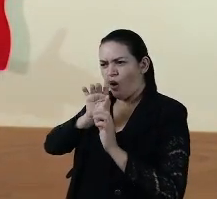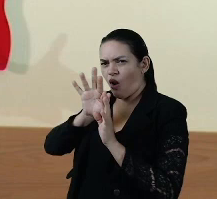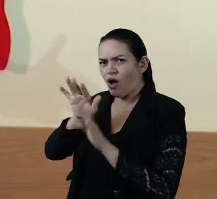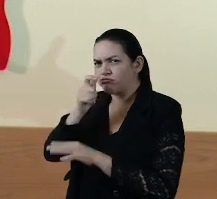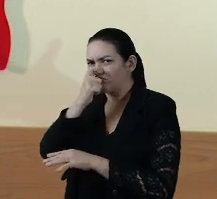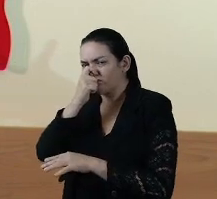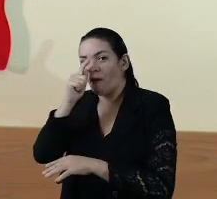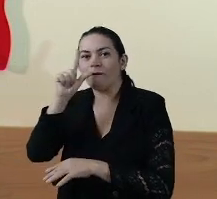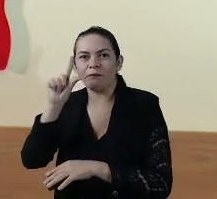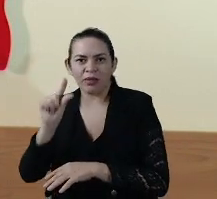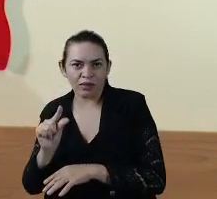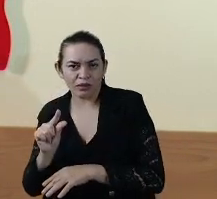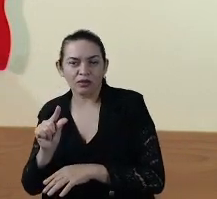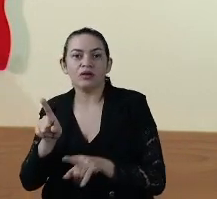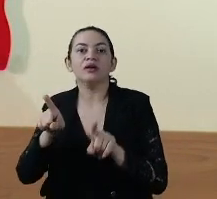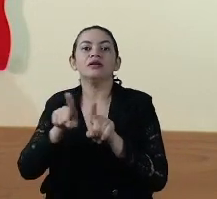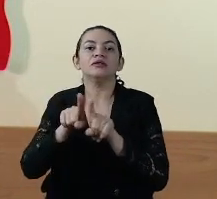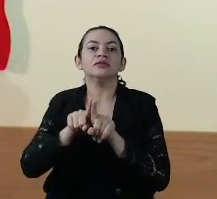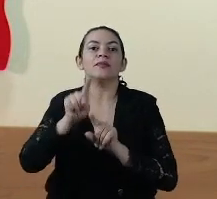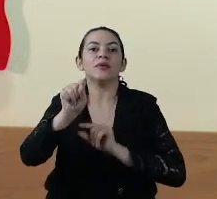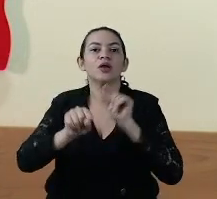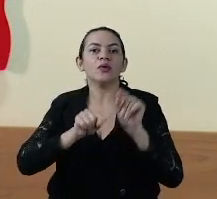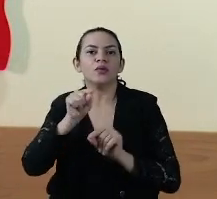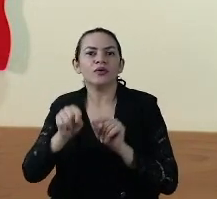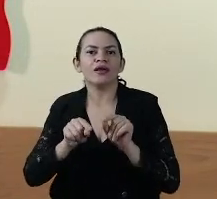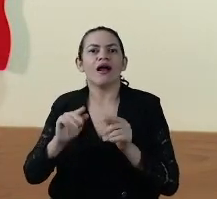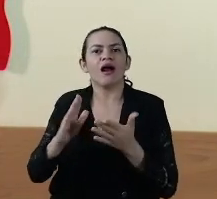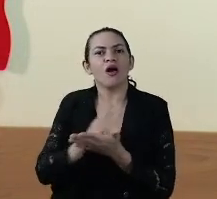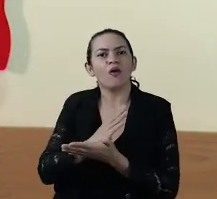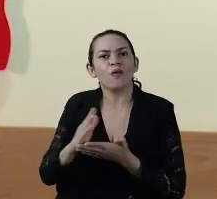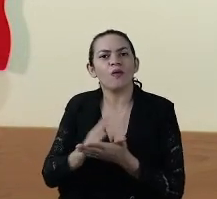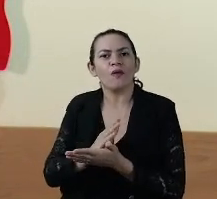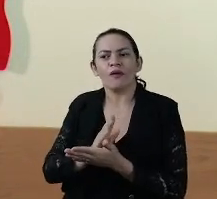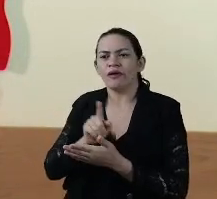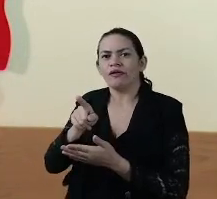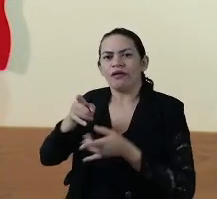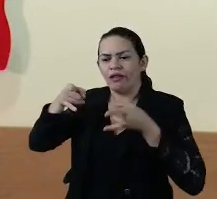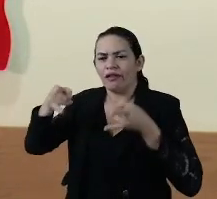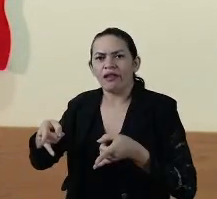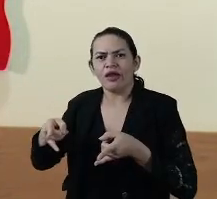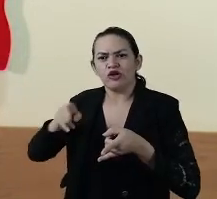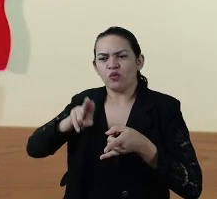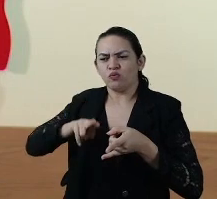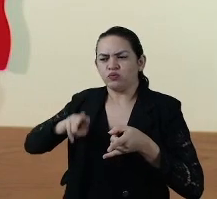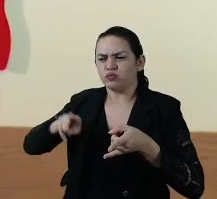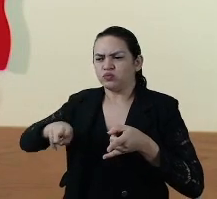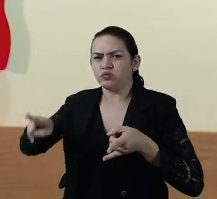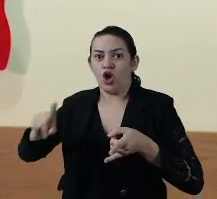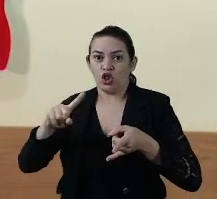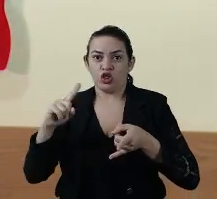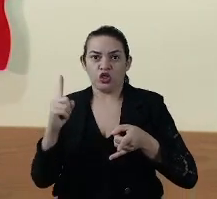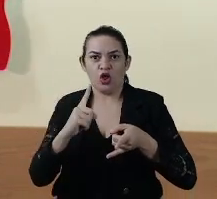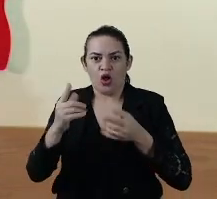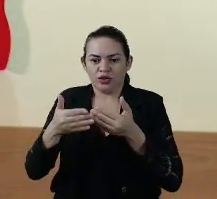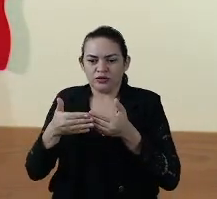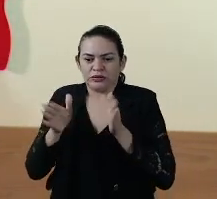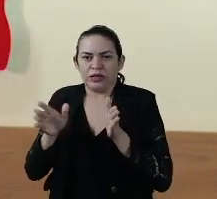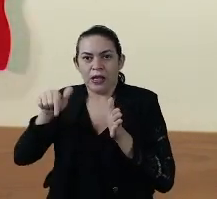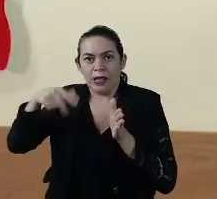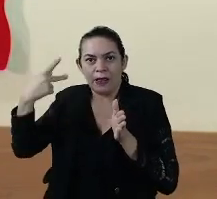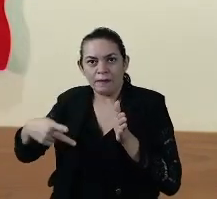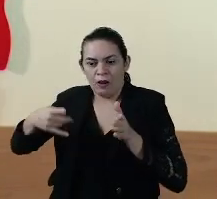inclusive para que uma parte da ocupação dos leitos que nós abrimos para